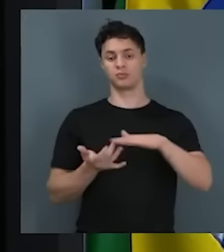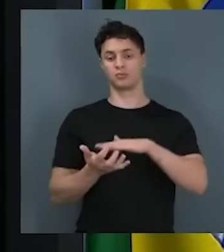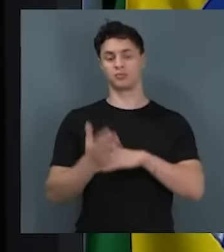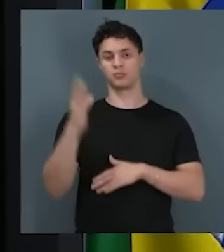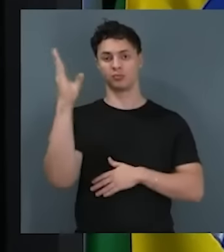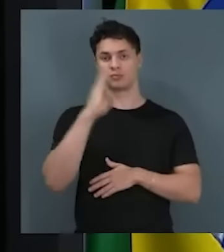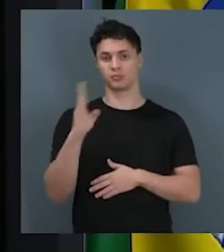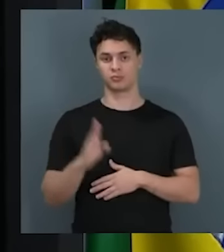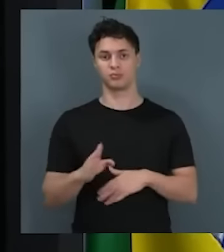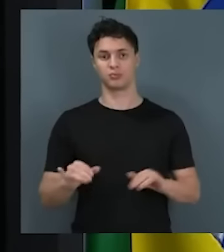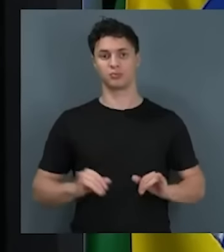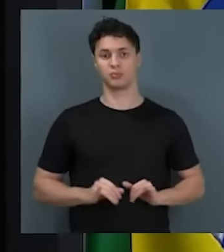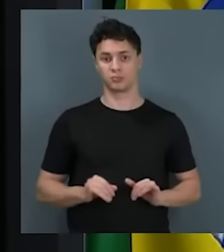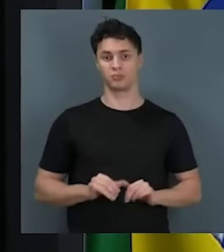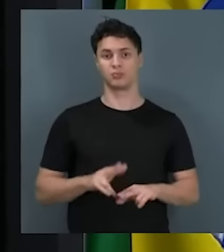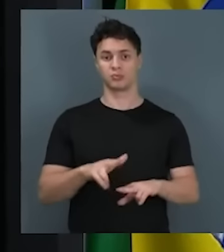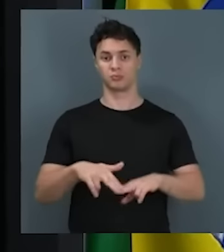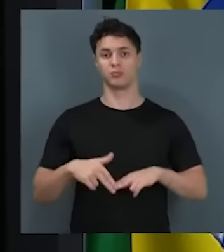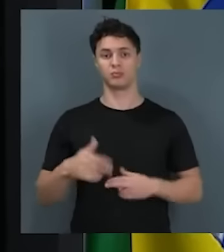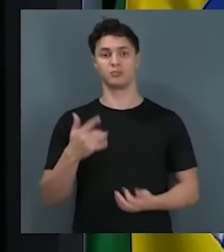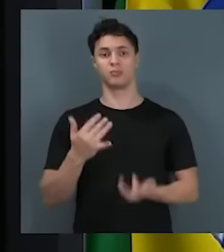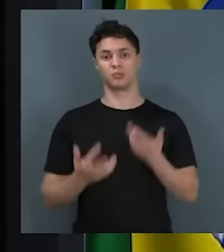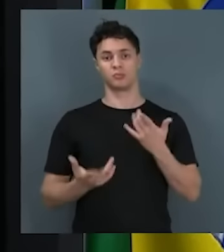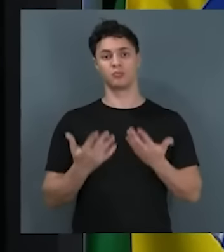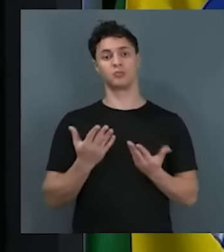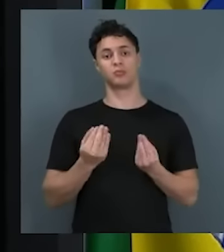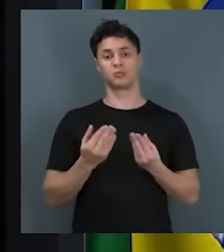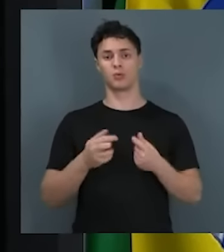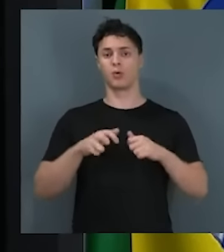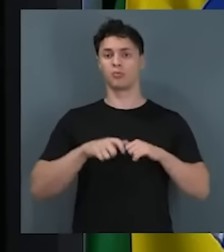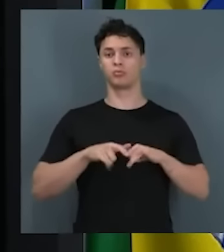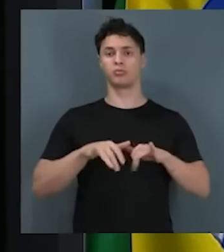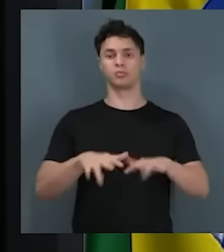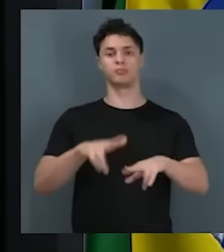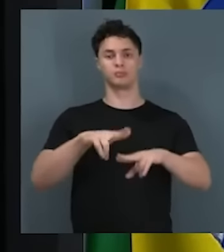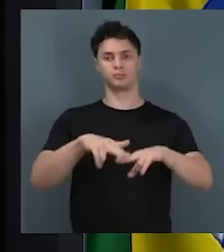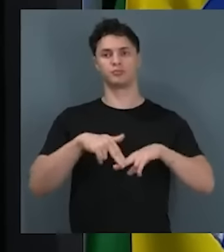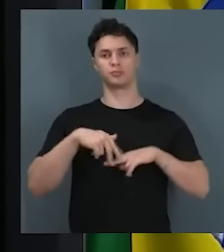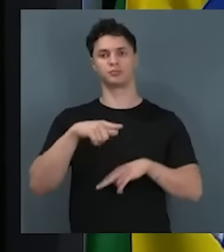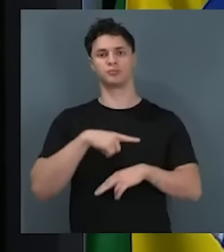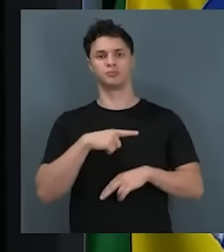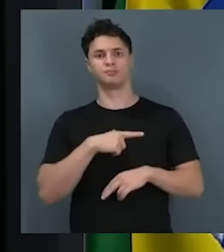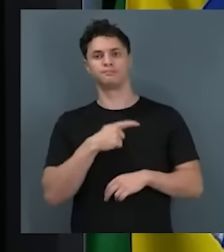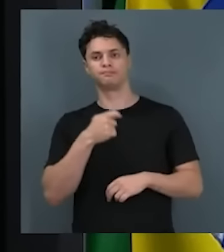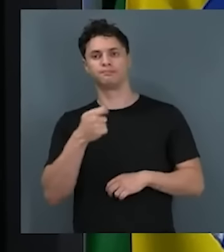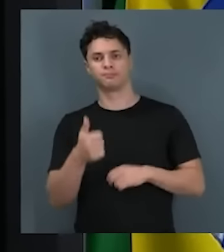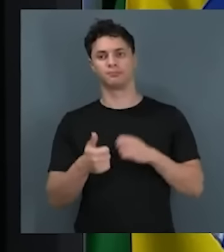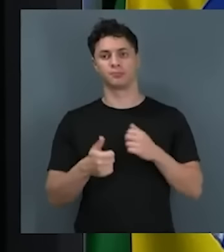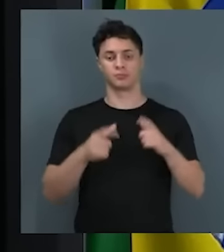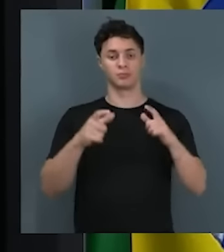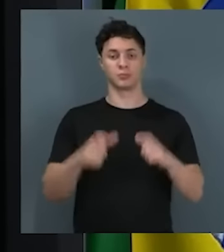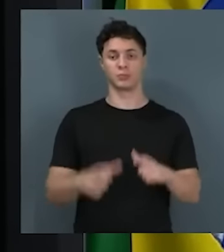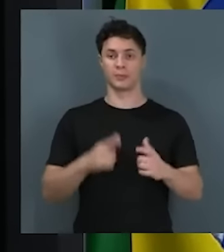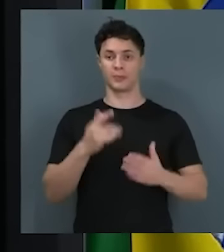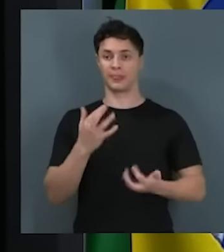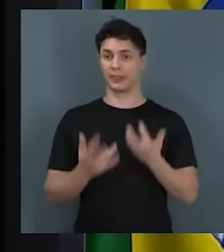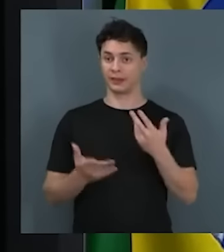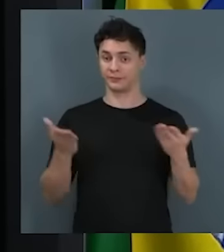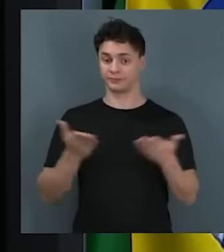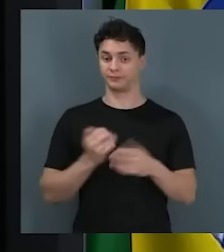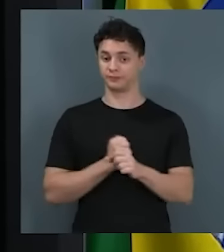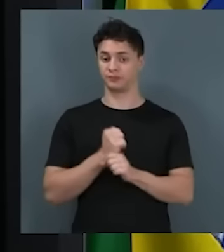afetado por incêndios, muitos dos quais se alastraram a partir de poucos focos de fogo. Agora, em